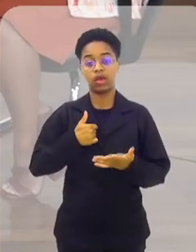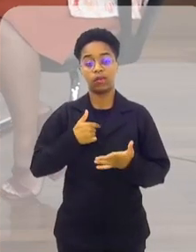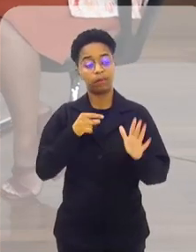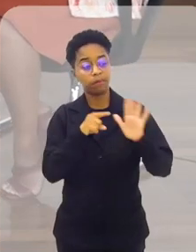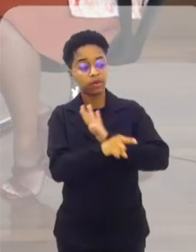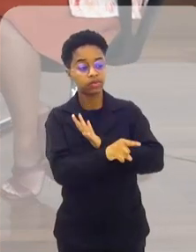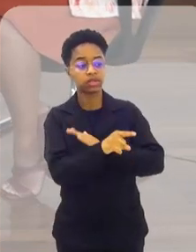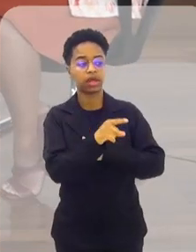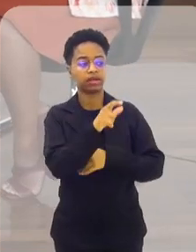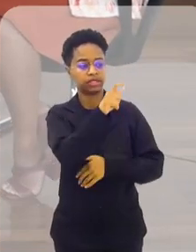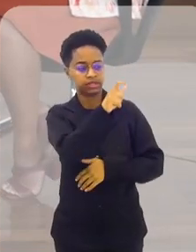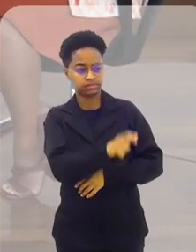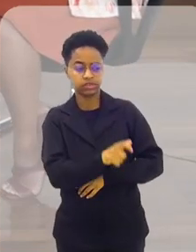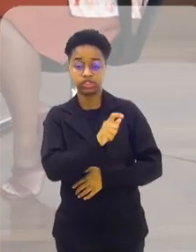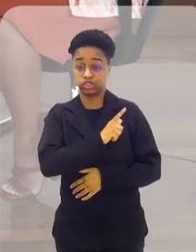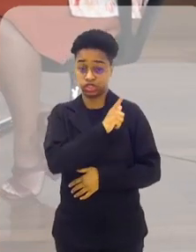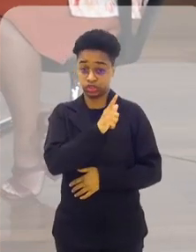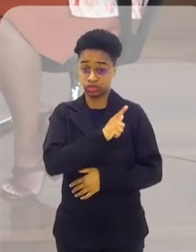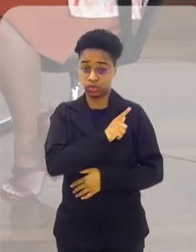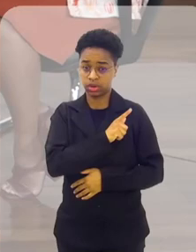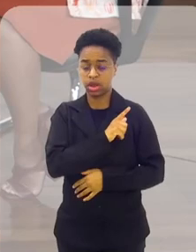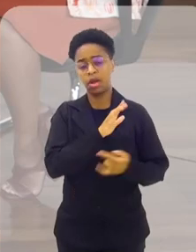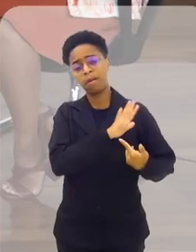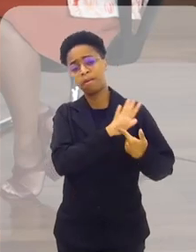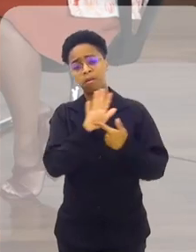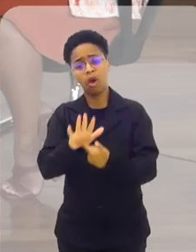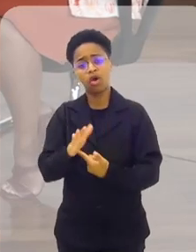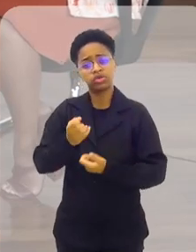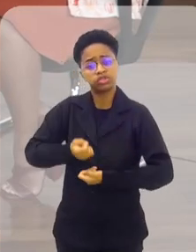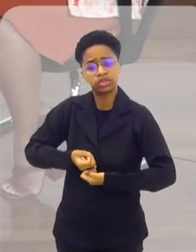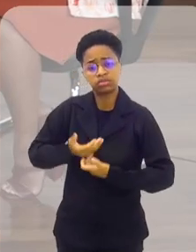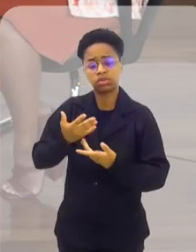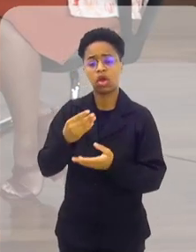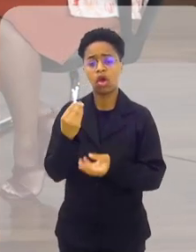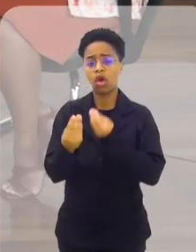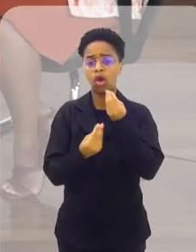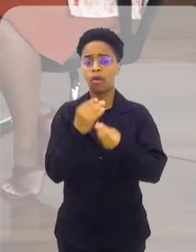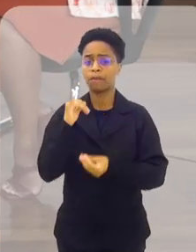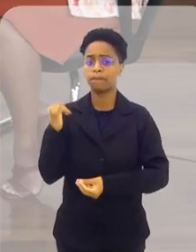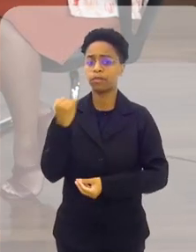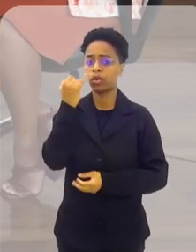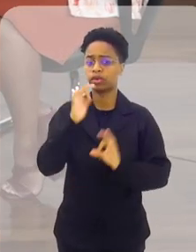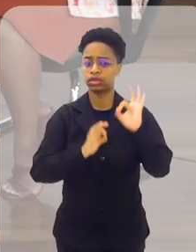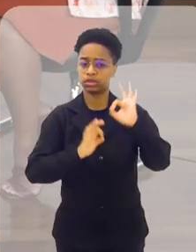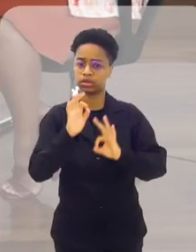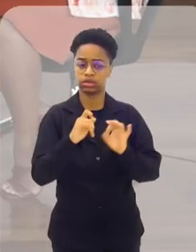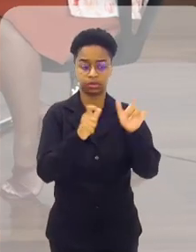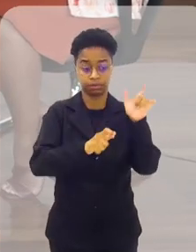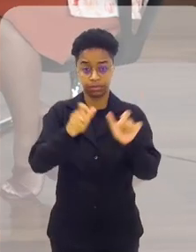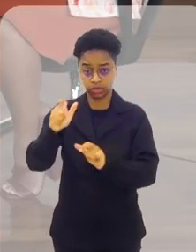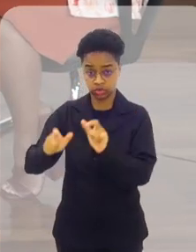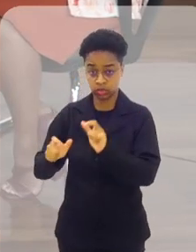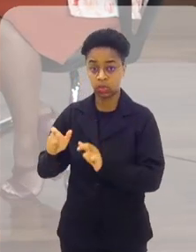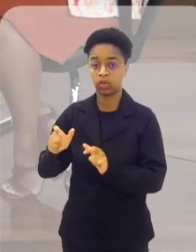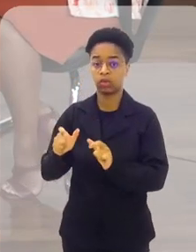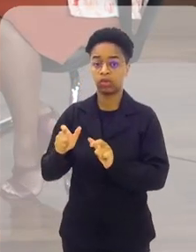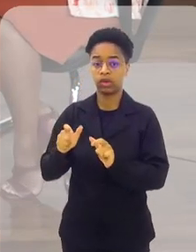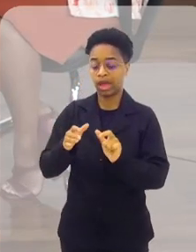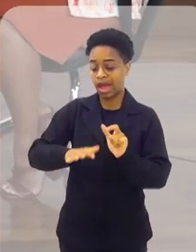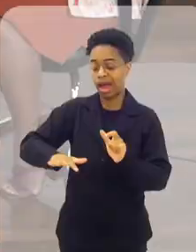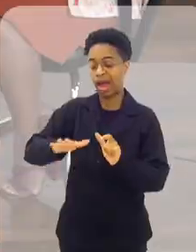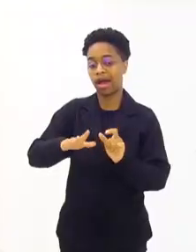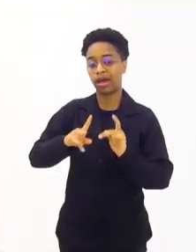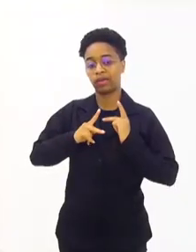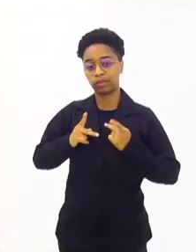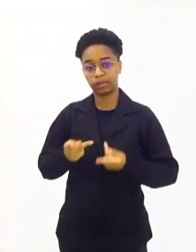como gestora, Flávia Camilo, que você trouxesse aqui um depoimento da importância da mobilização das pessoas em